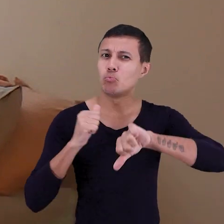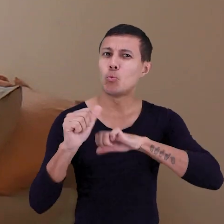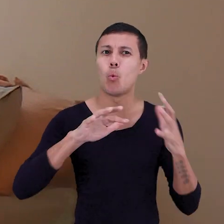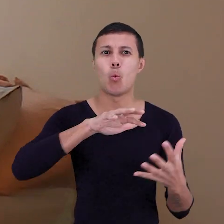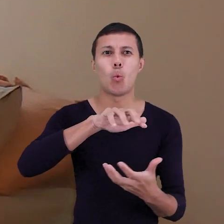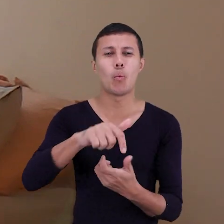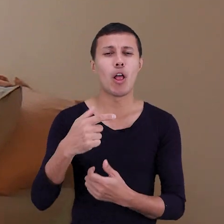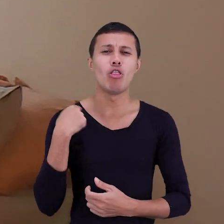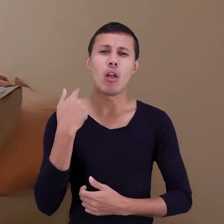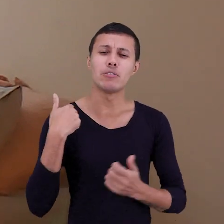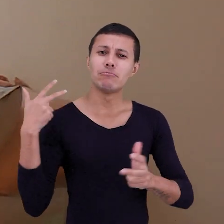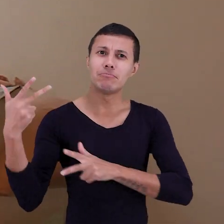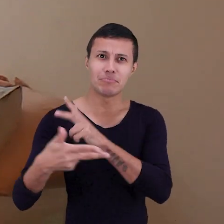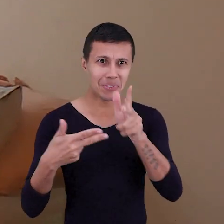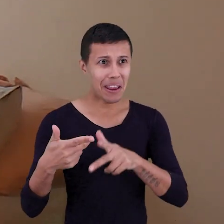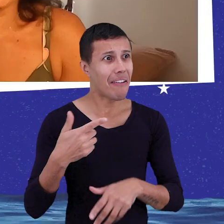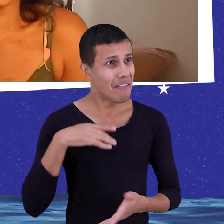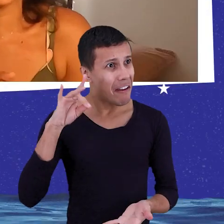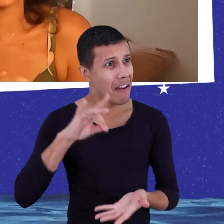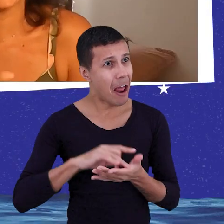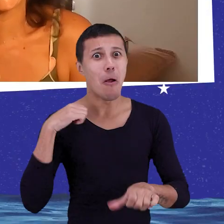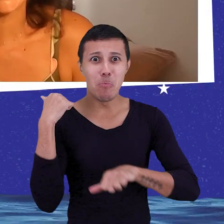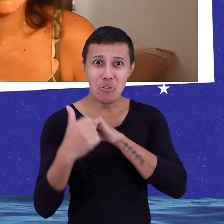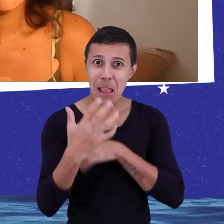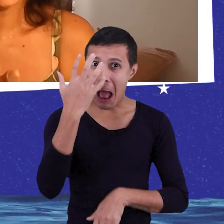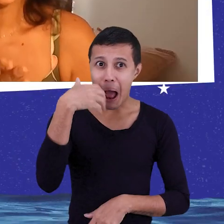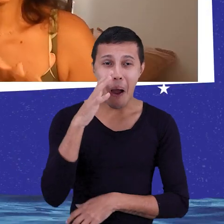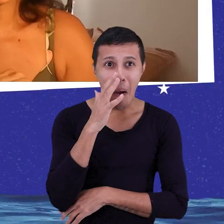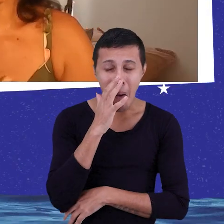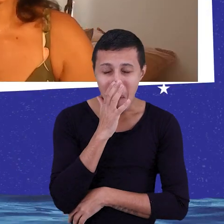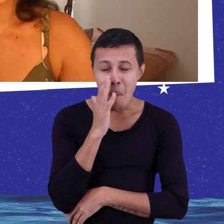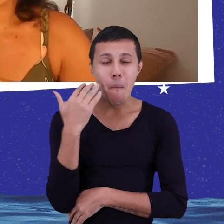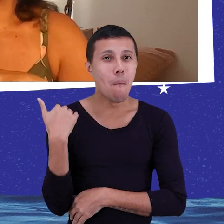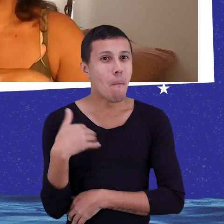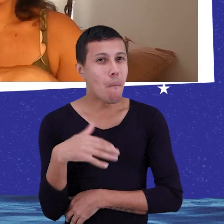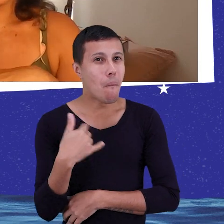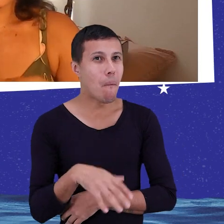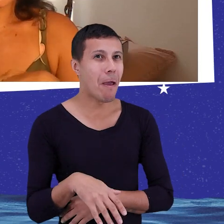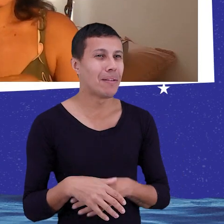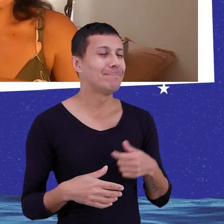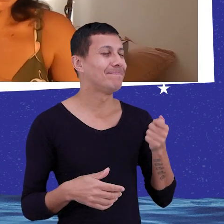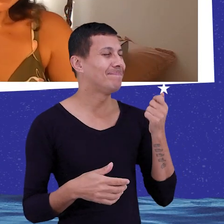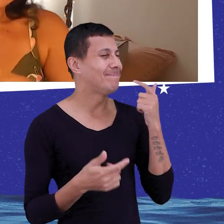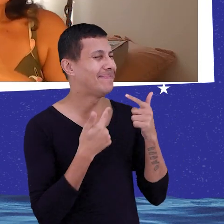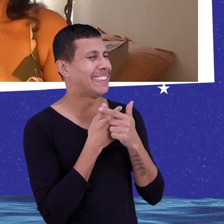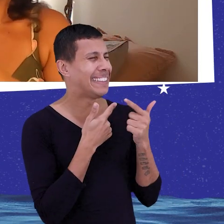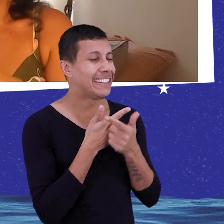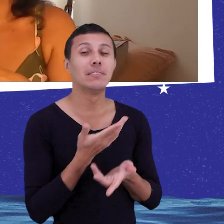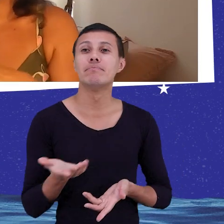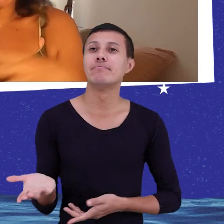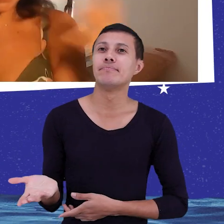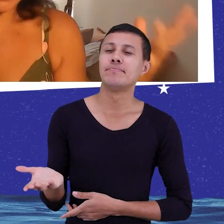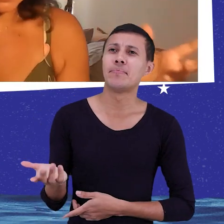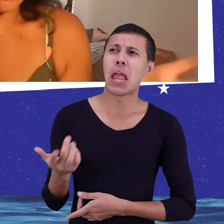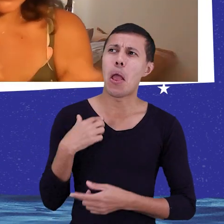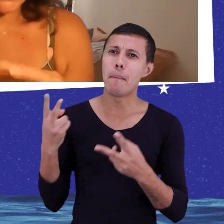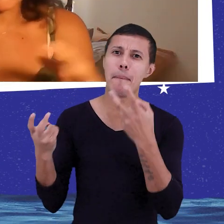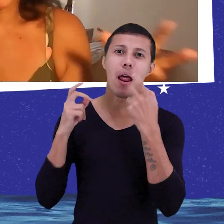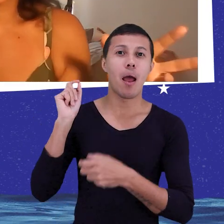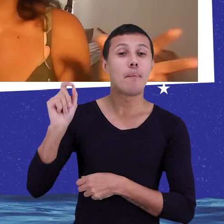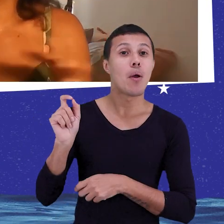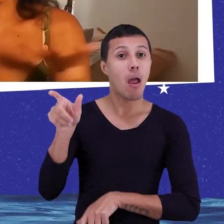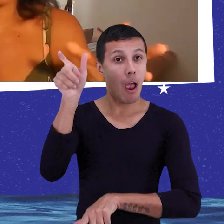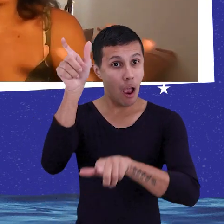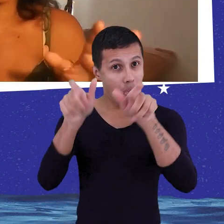gente conversa, eu falo assim, gente, não é que eu vou mudar mesmo? Gente, que delícia! E a impressão que eu tenho é que as